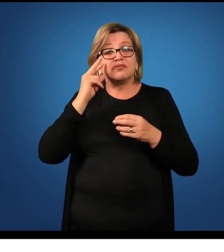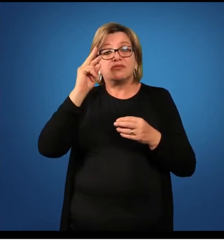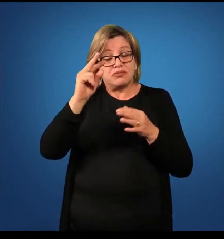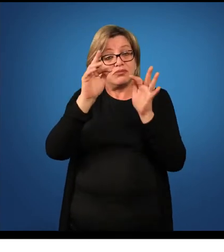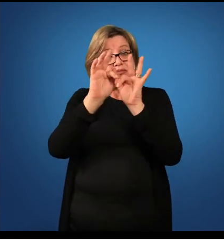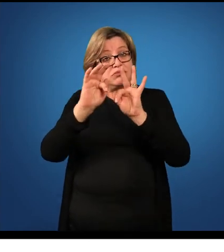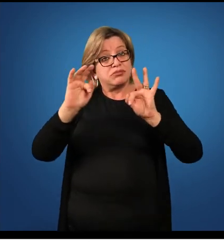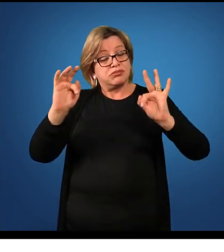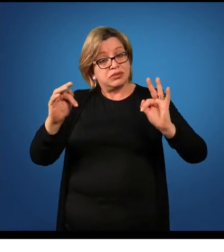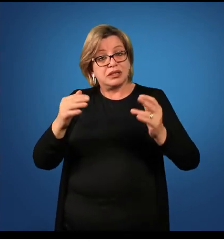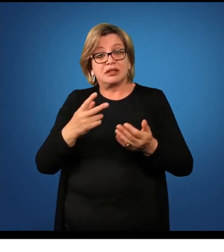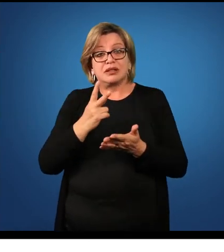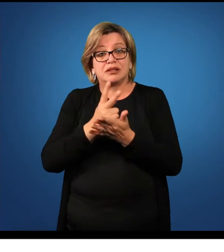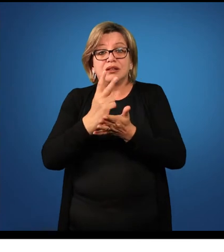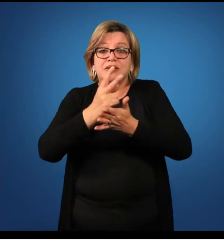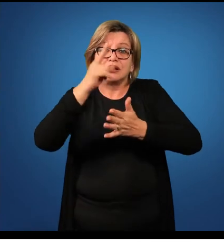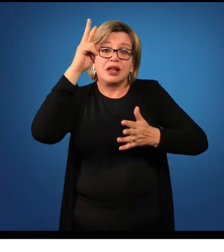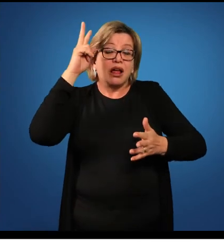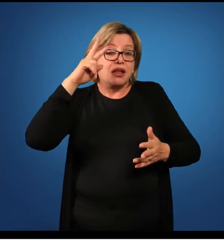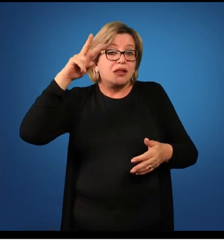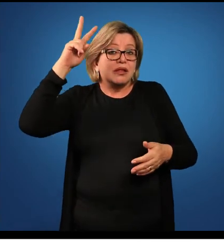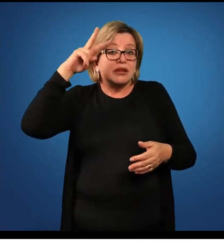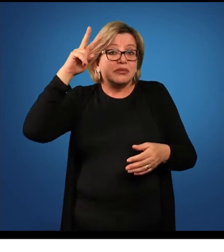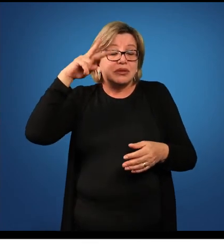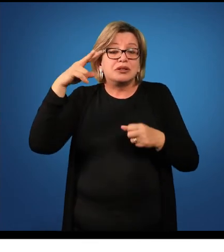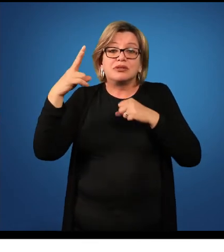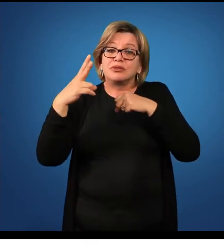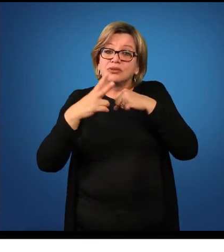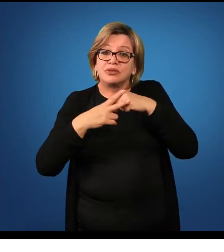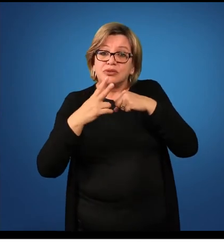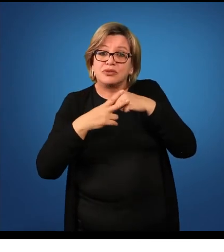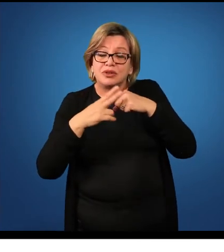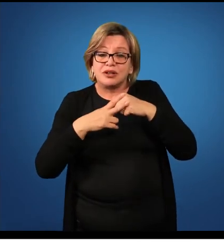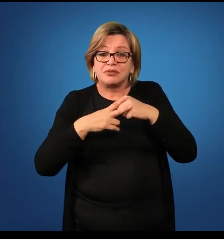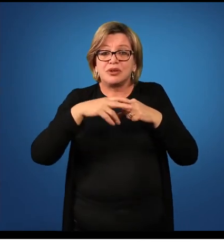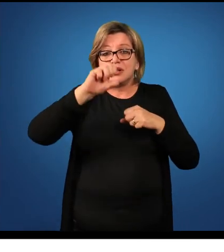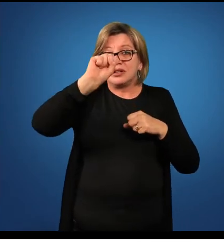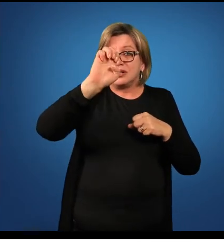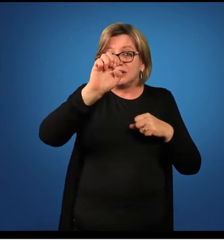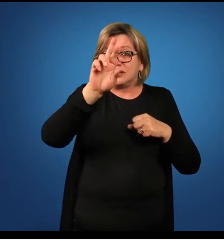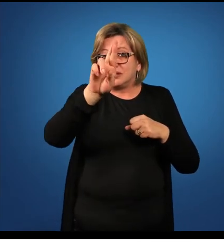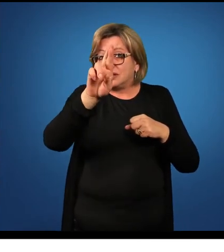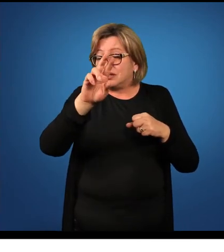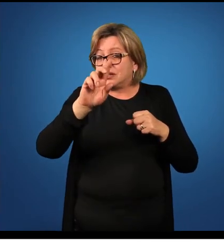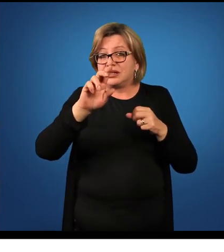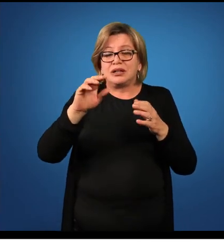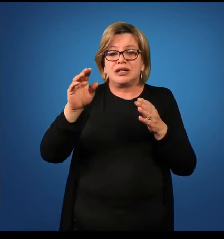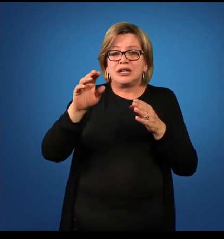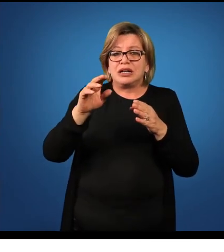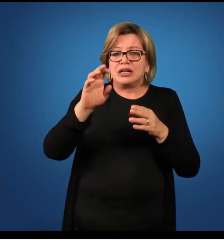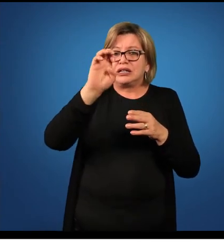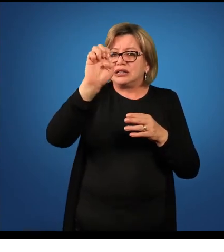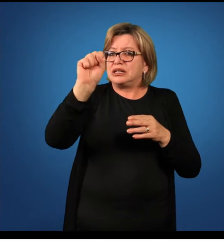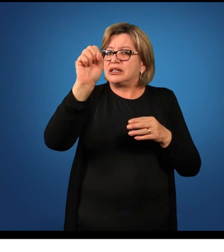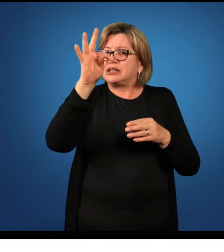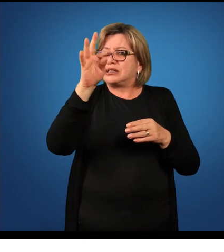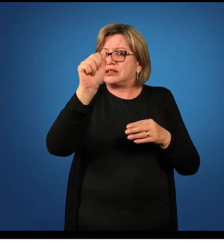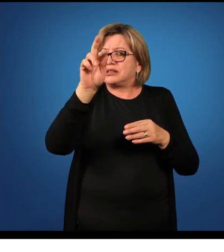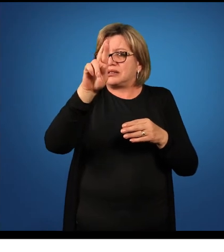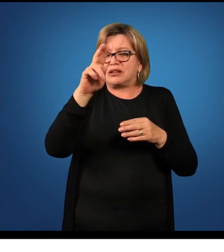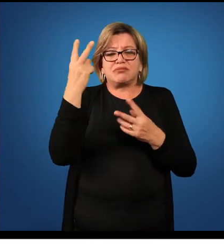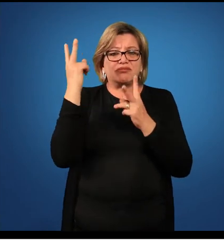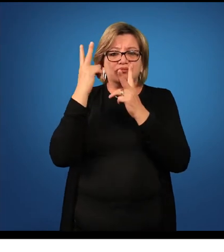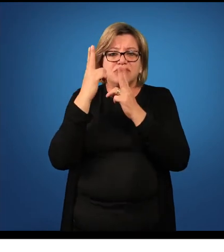lembre-se de que o verbo ser e estar não tem distinção no latim tanto usa o verbo